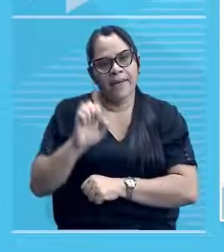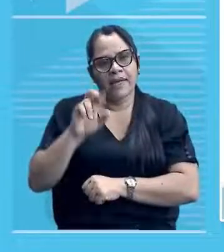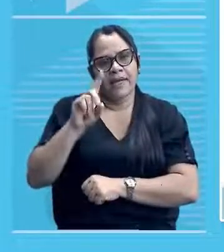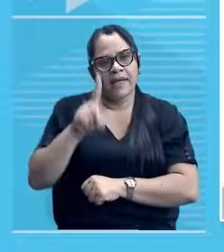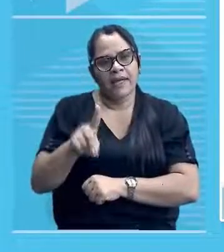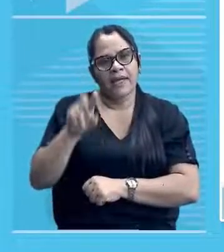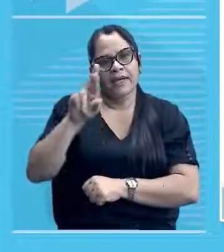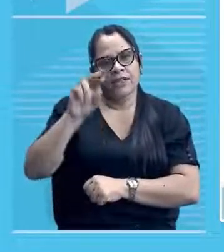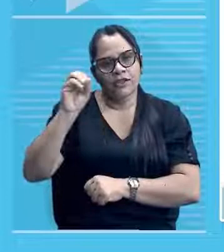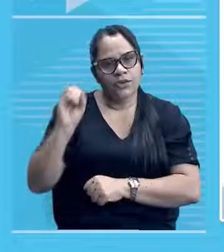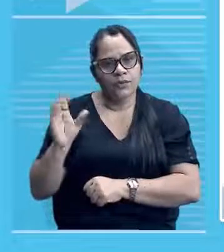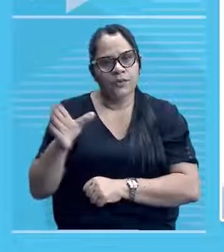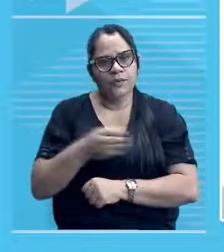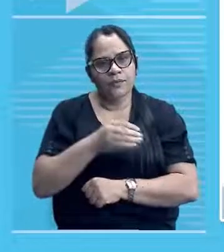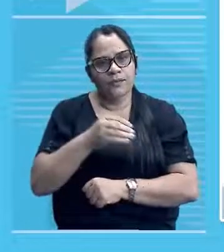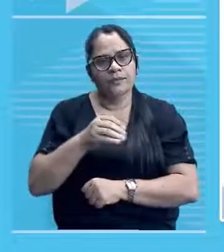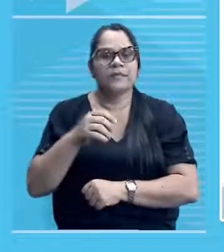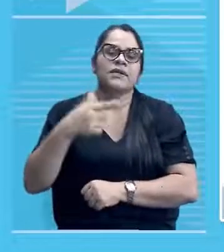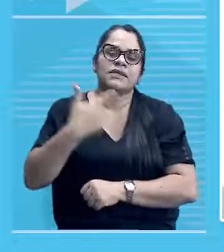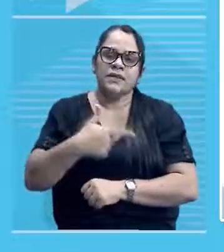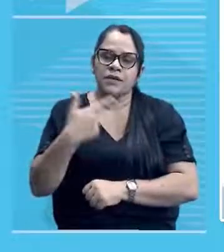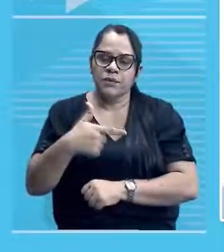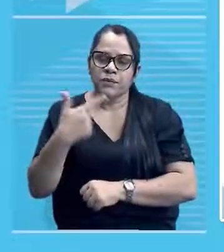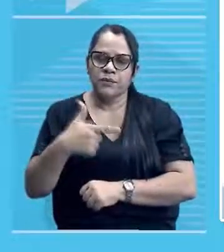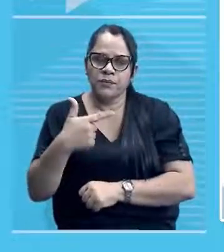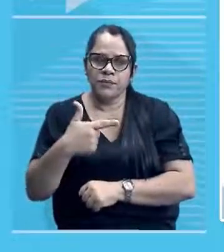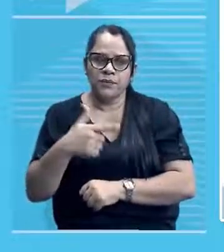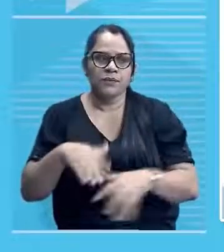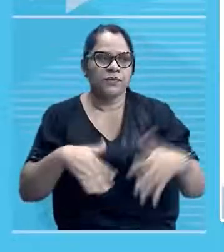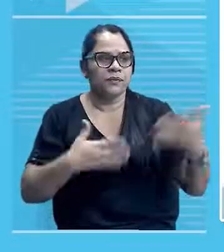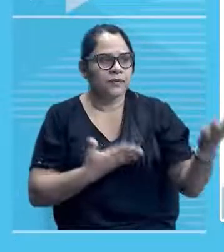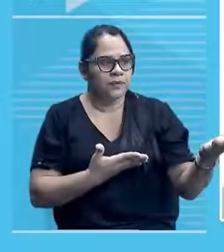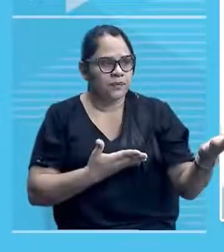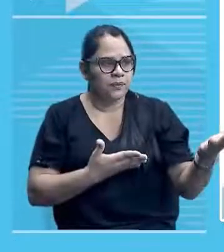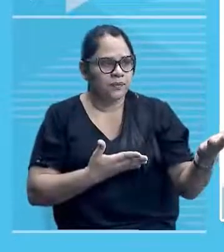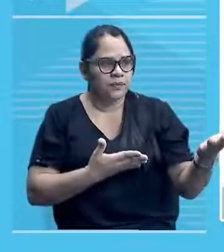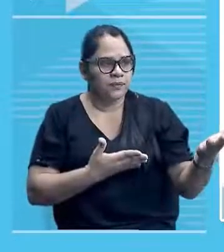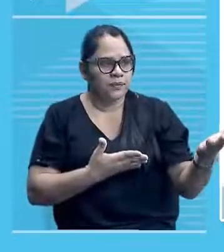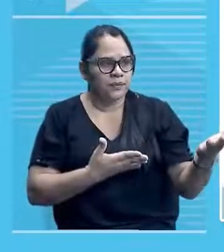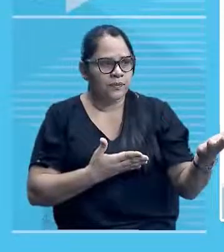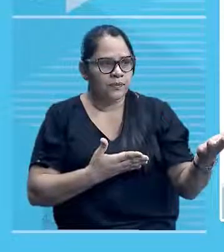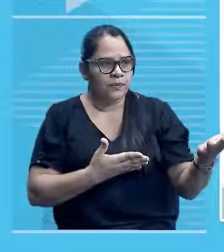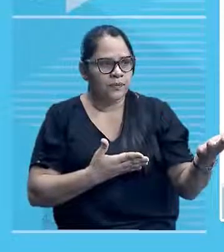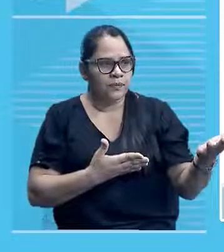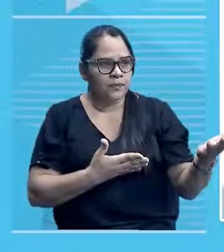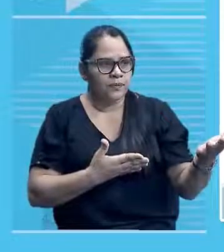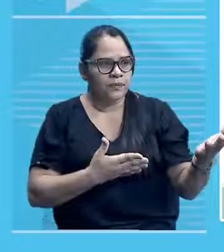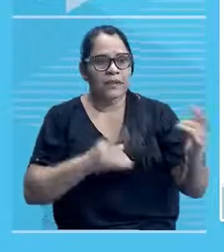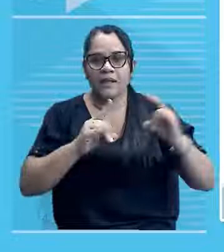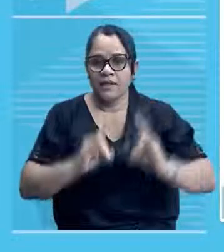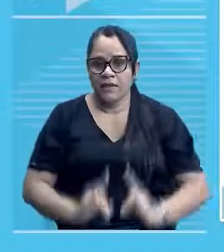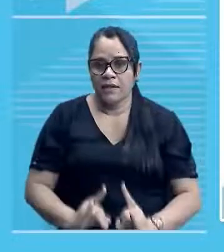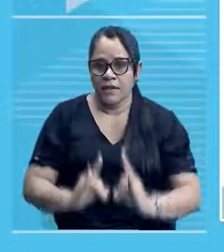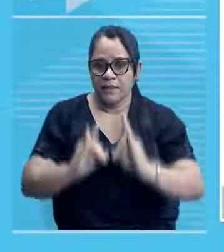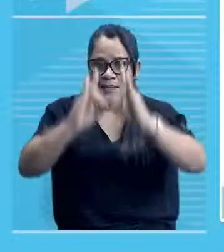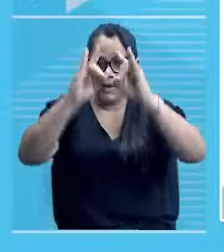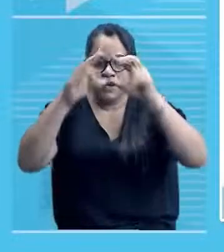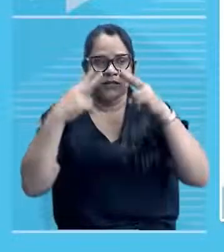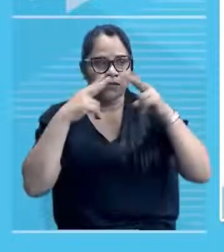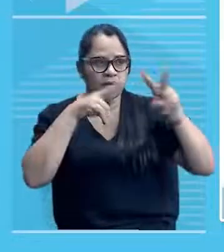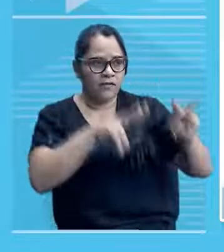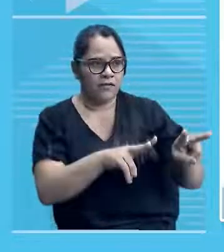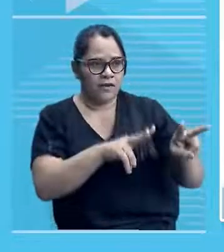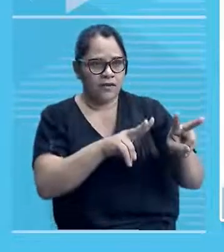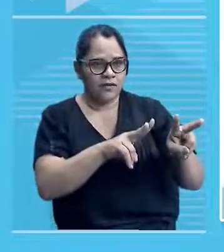A antiga praça aqui da BAM, né? E ele está localizado na Praça Pedro II, esse prédio que vocês observam aqui ao